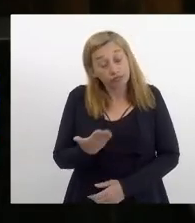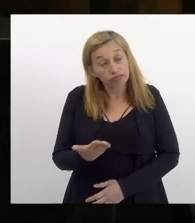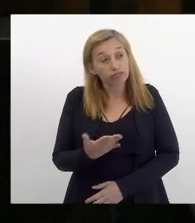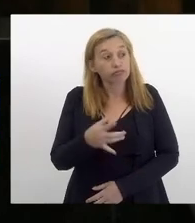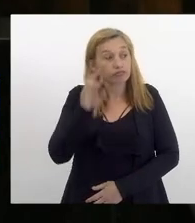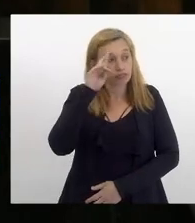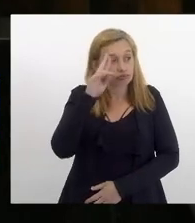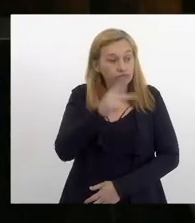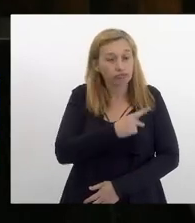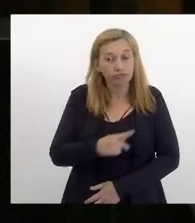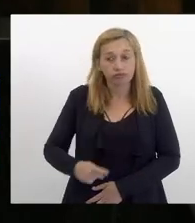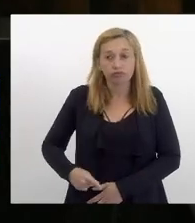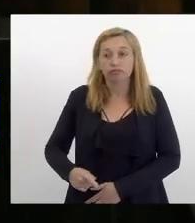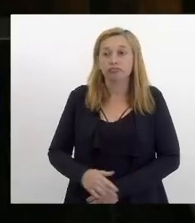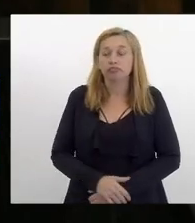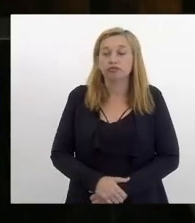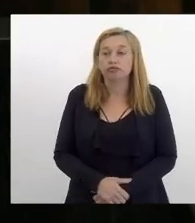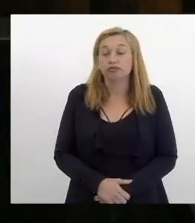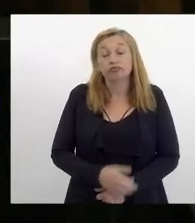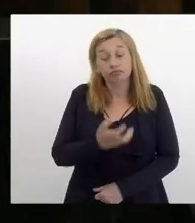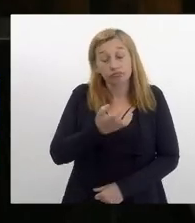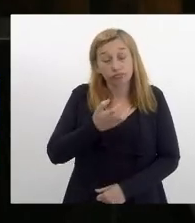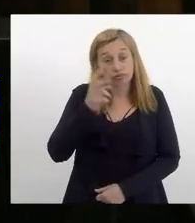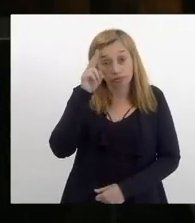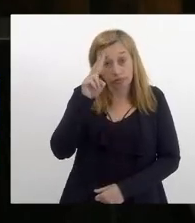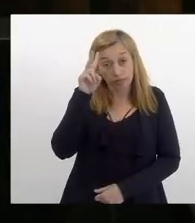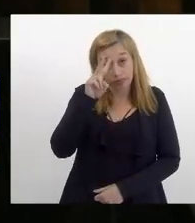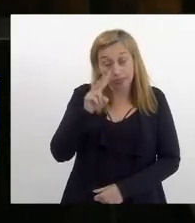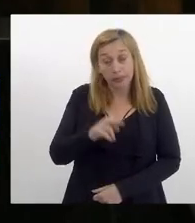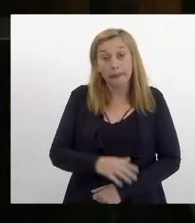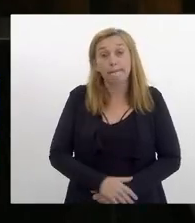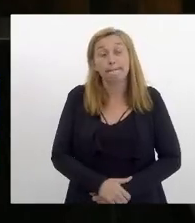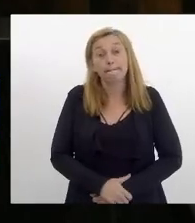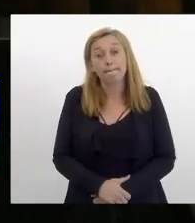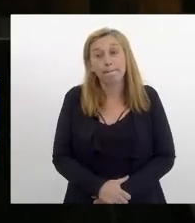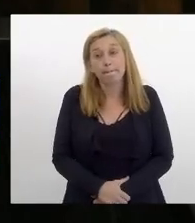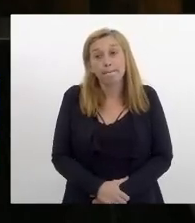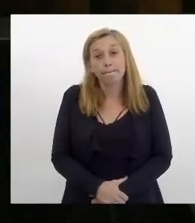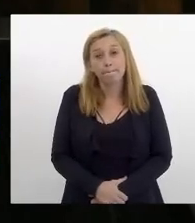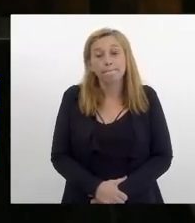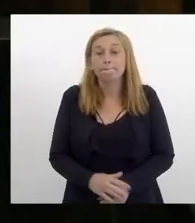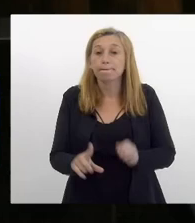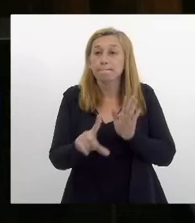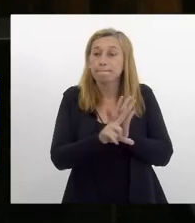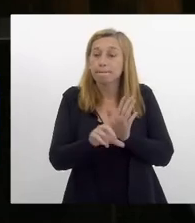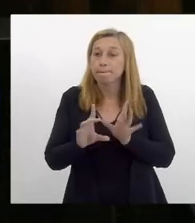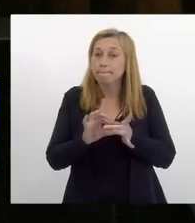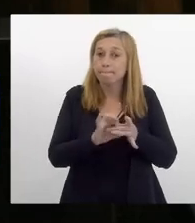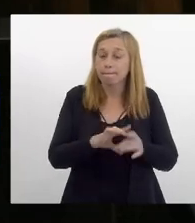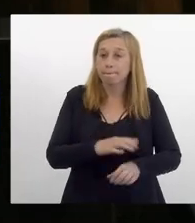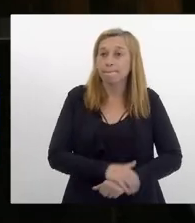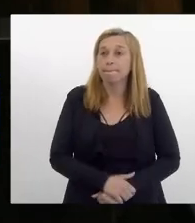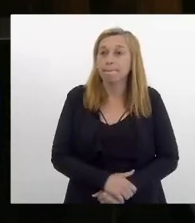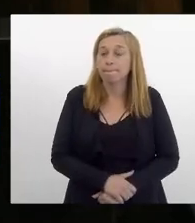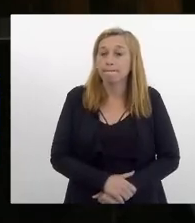presidente eu queria lembrar da lei complementar